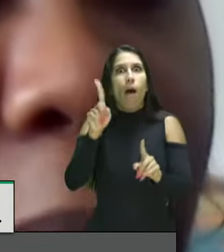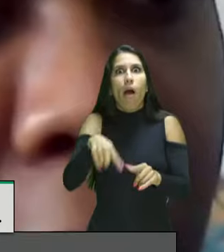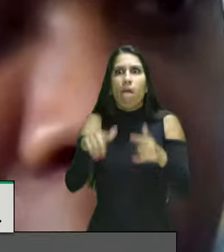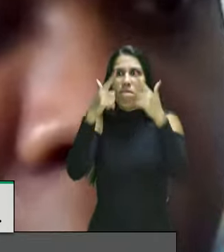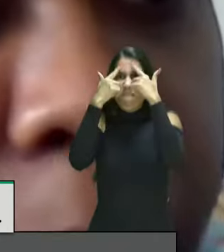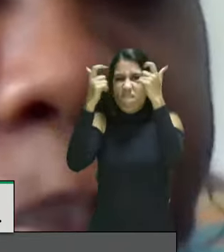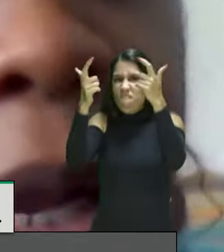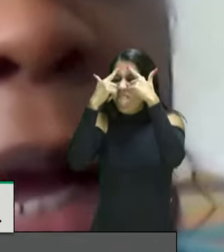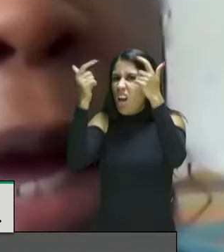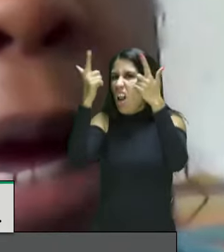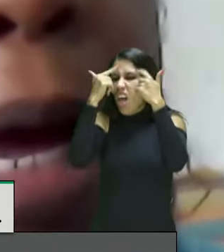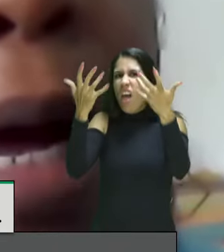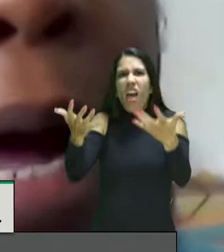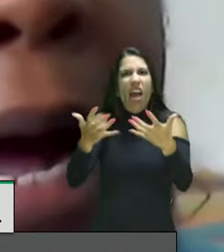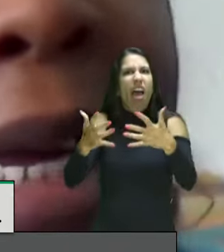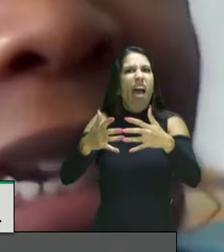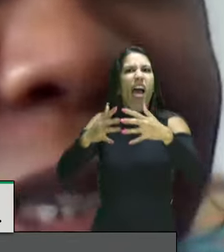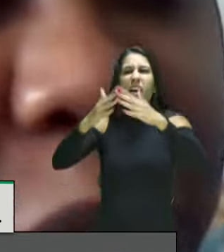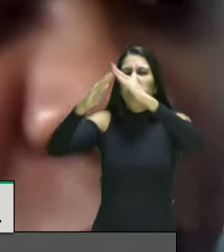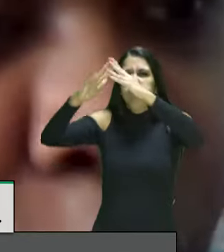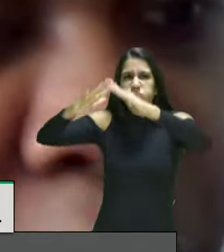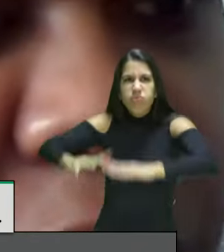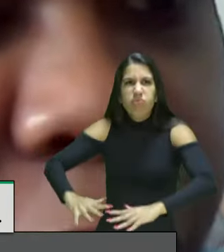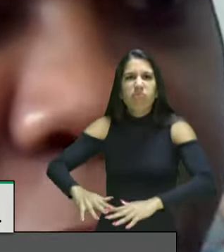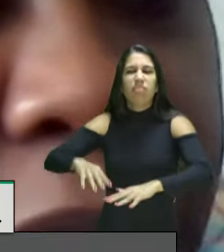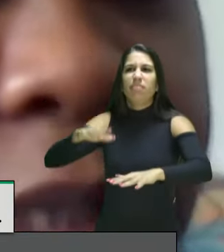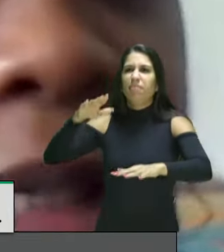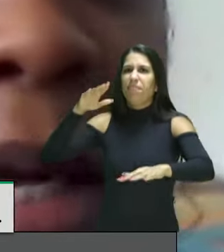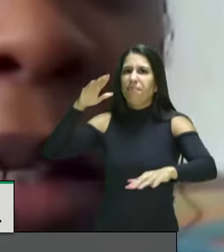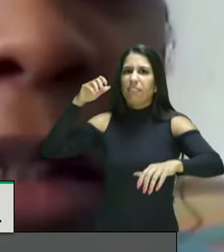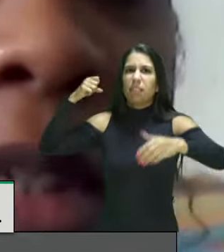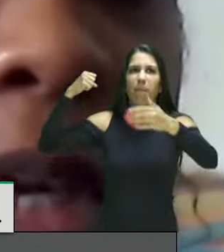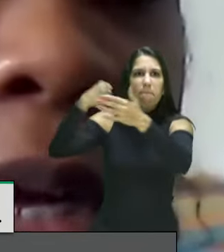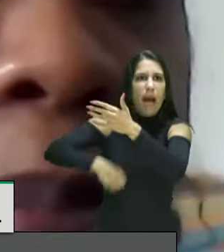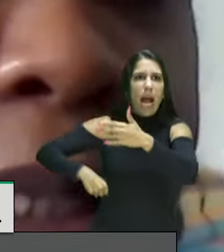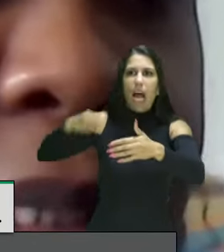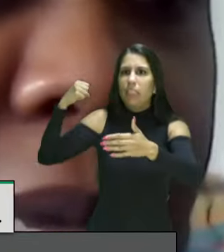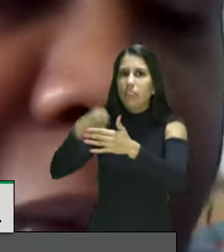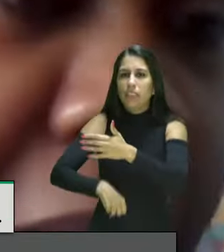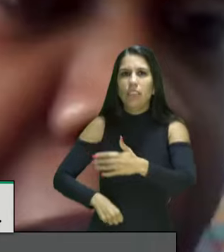derrubar agressões físicas